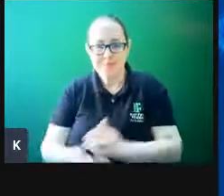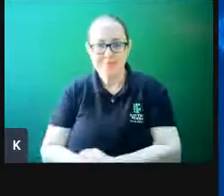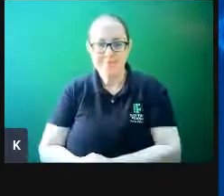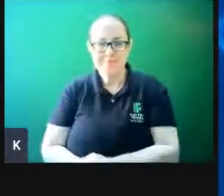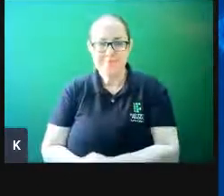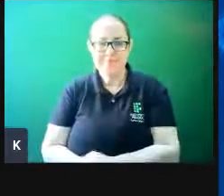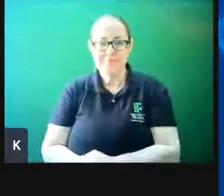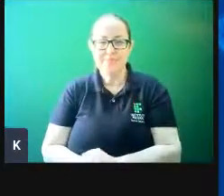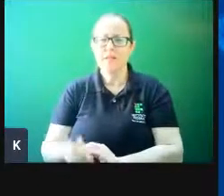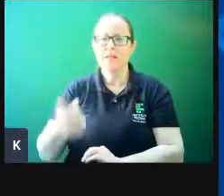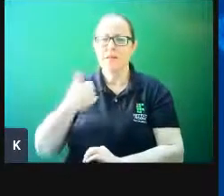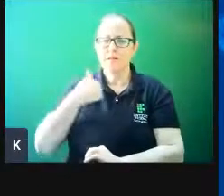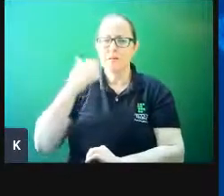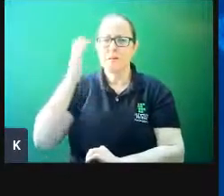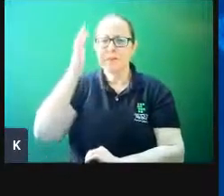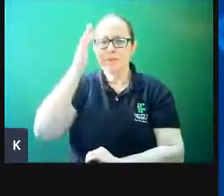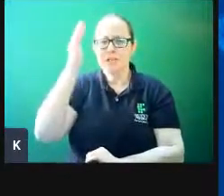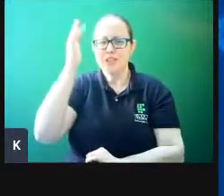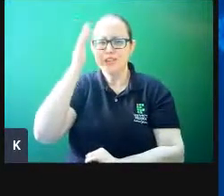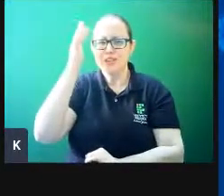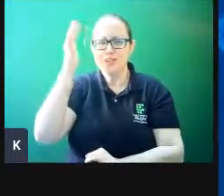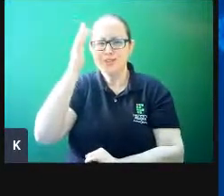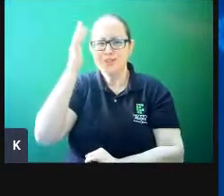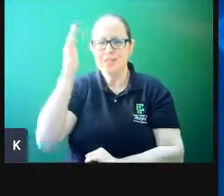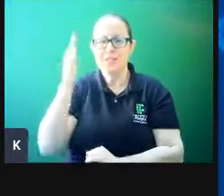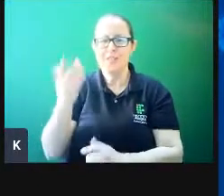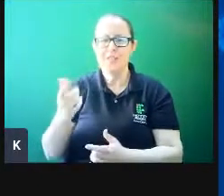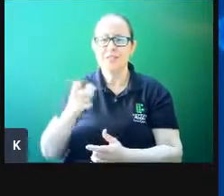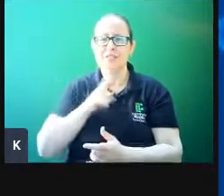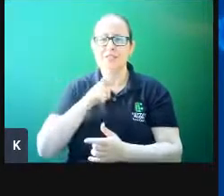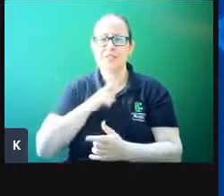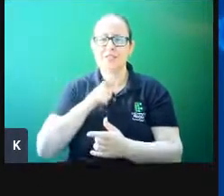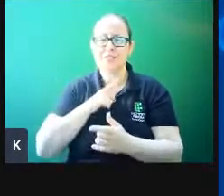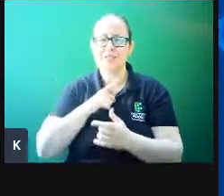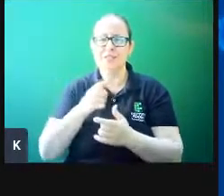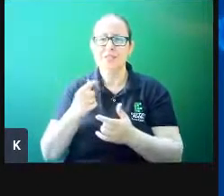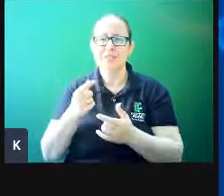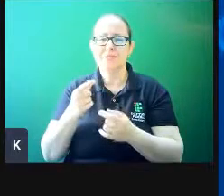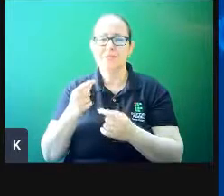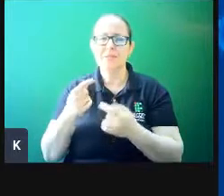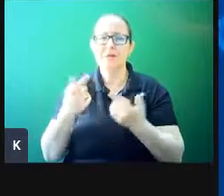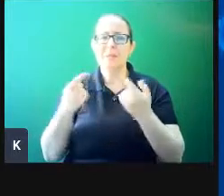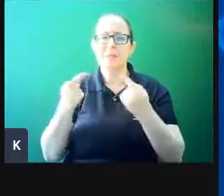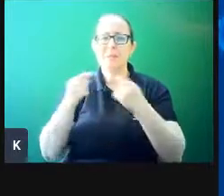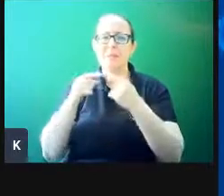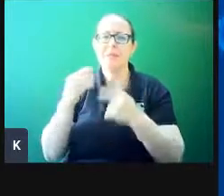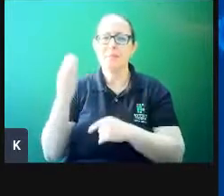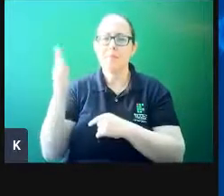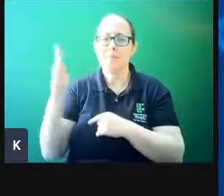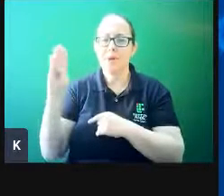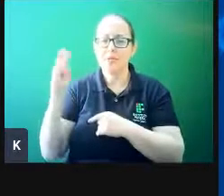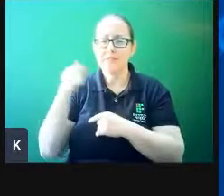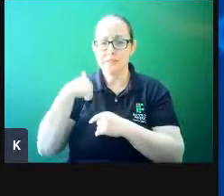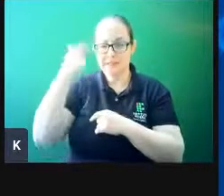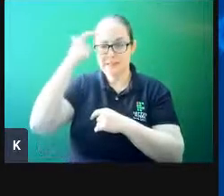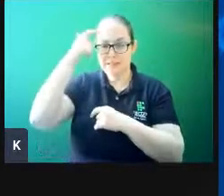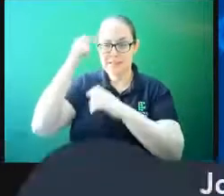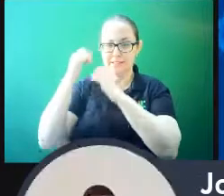Imagino que de acordo com o paradoxo da biologia do nosso cérebro,